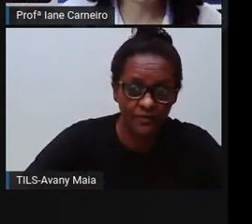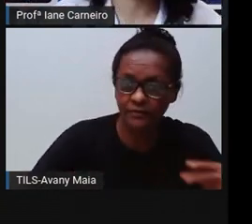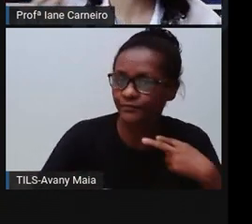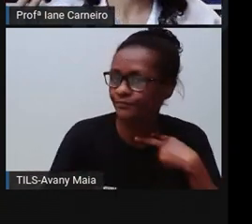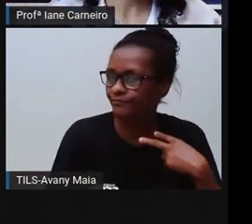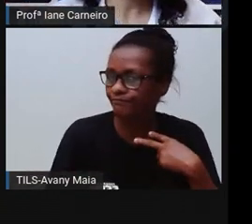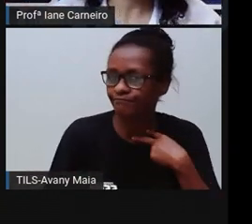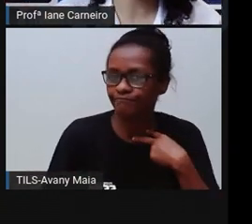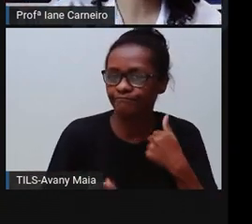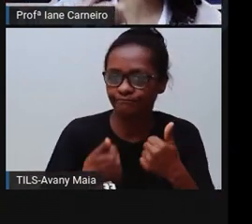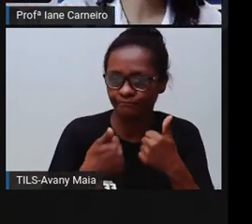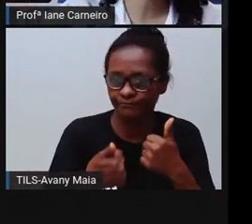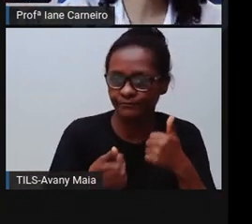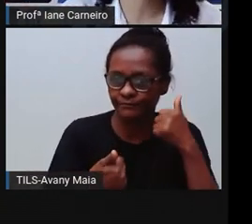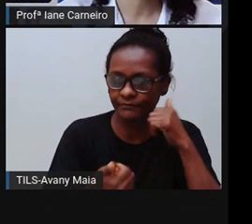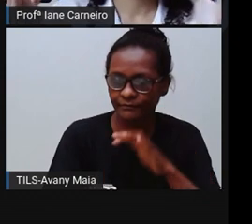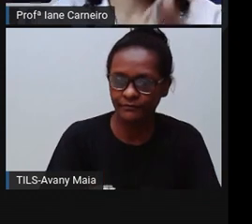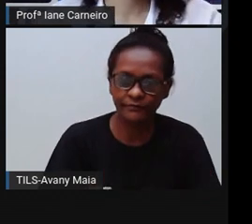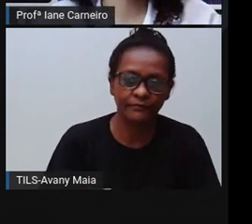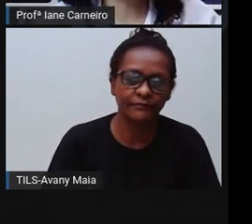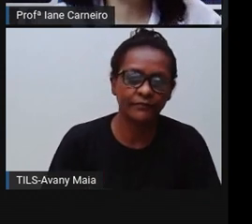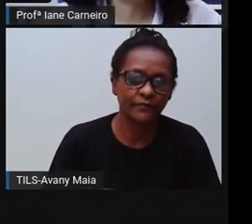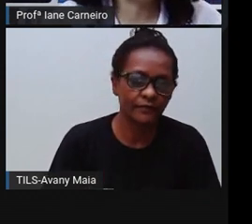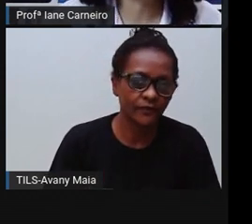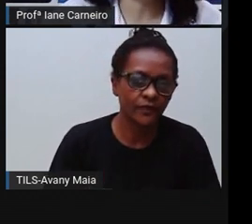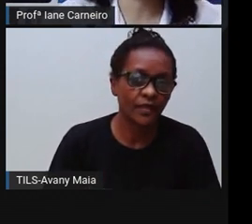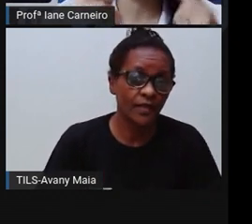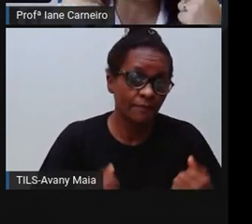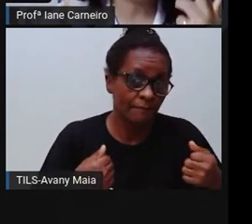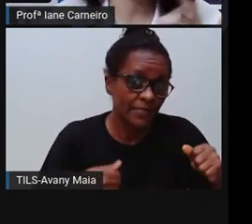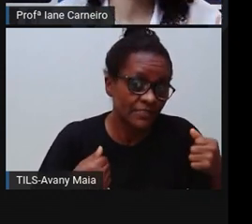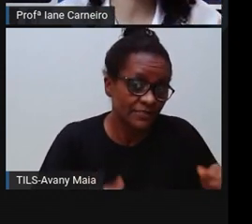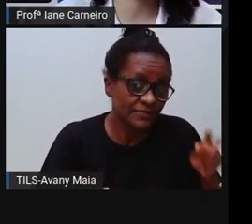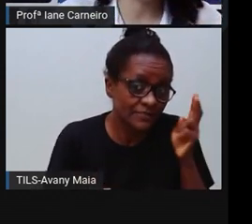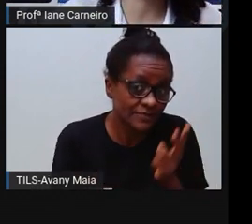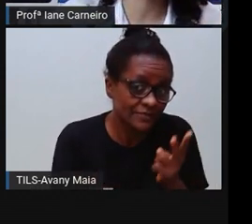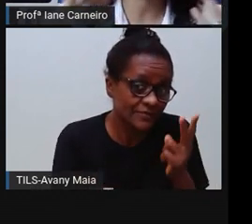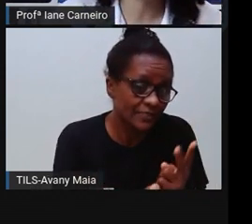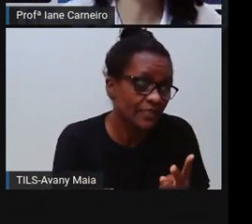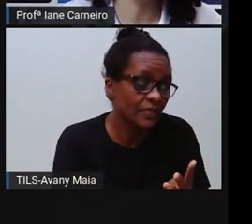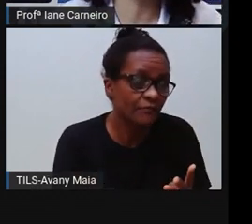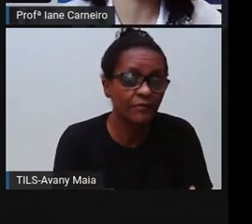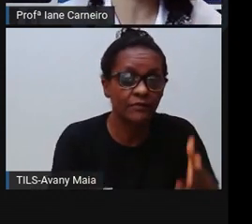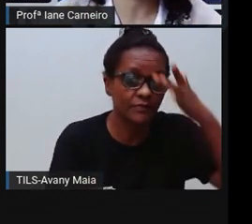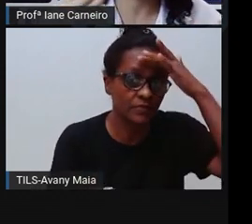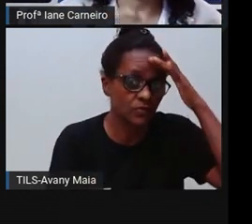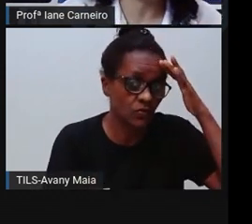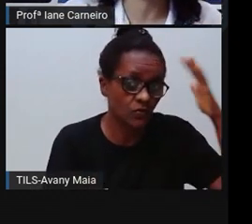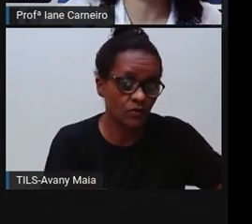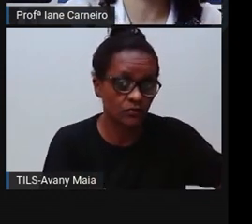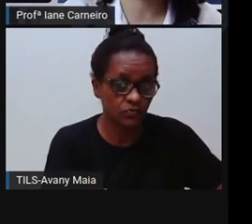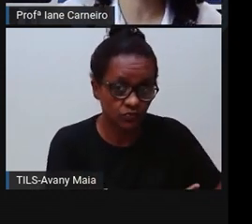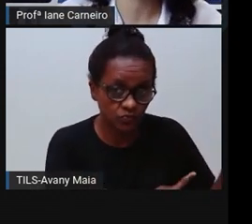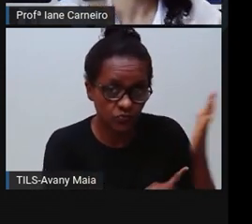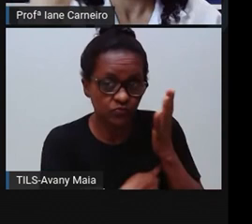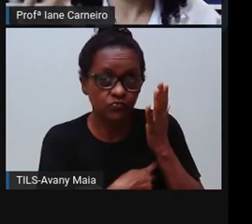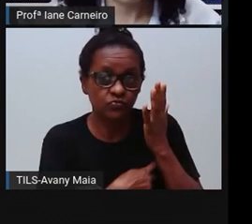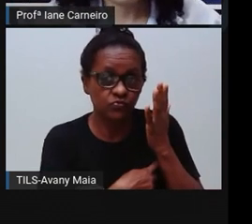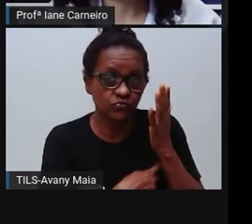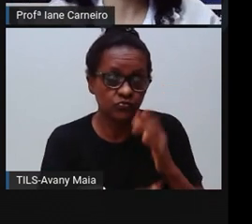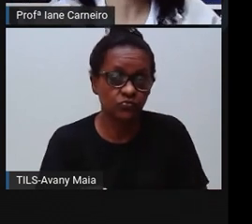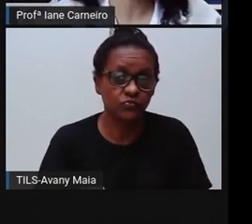louça, mas sempre com a supervisão, né? O olhar dos seus pais, de um adulto. Lá na minha casa, por exemplo,